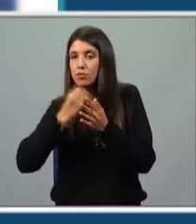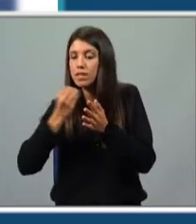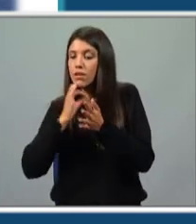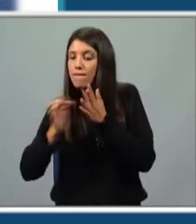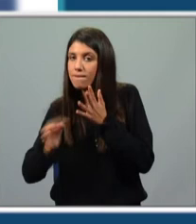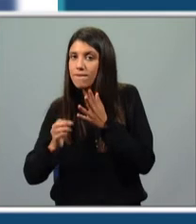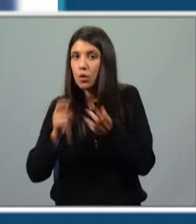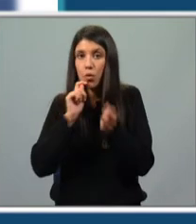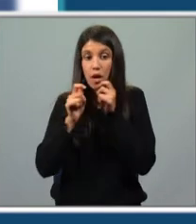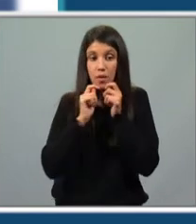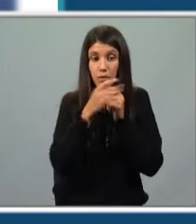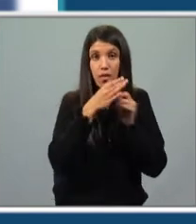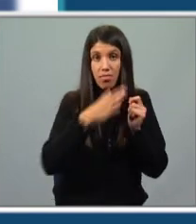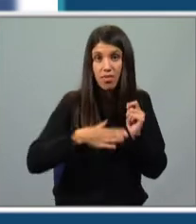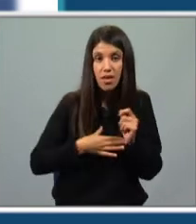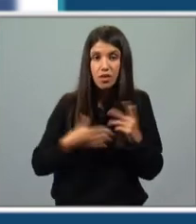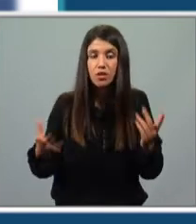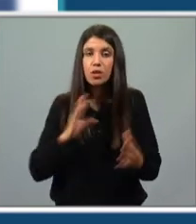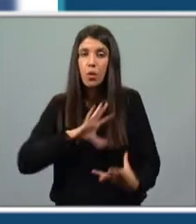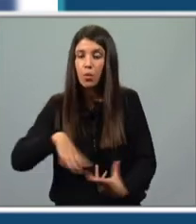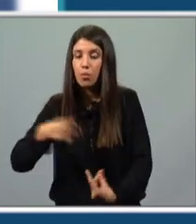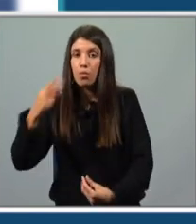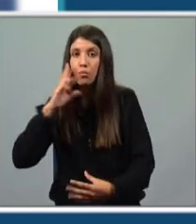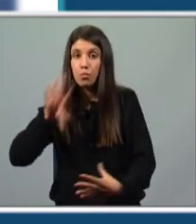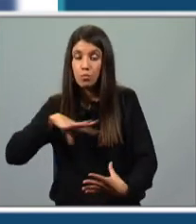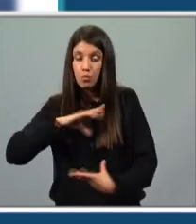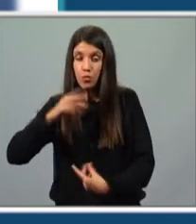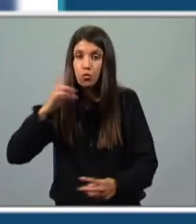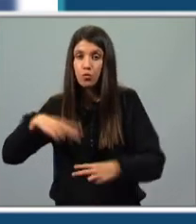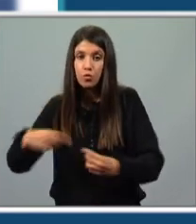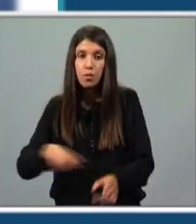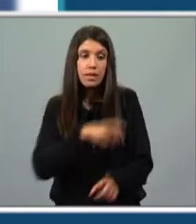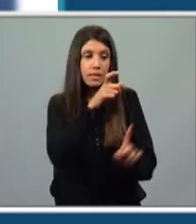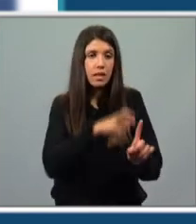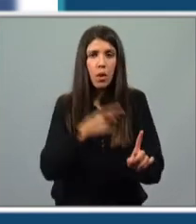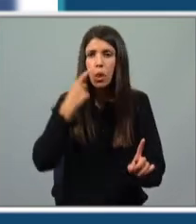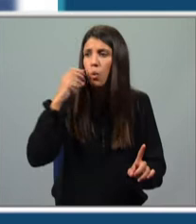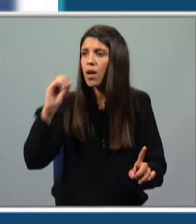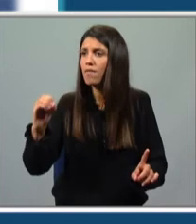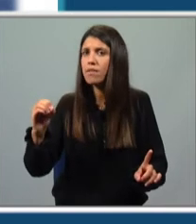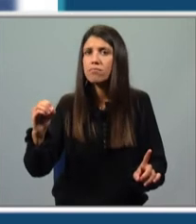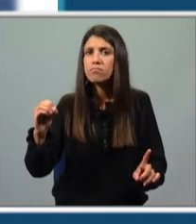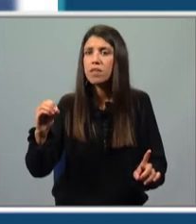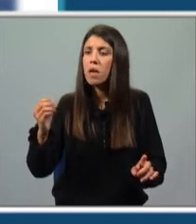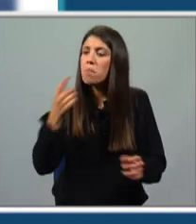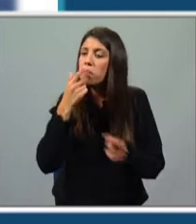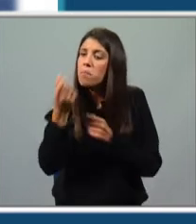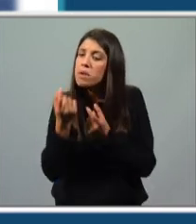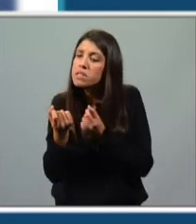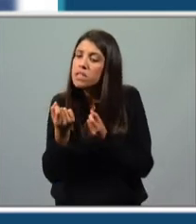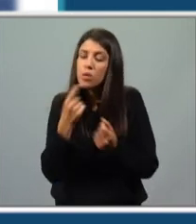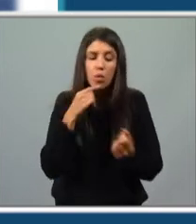repórter, com aquilo que a repórter nos diz. O mundo descoberto por Maria Alberta Meners é completamente desconhecido. Tem uma natureza semelhante à da Terra.